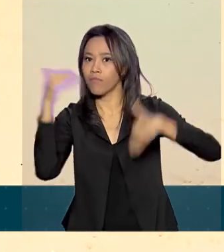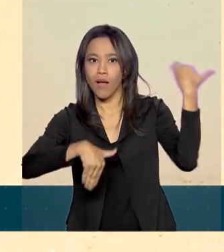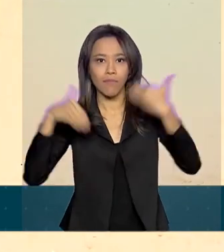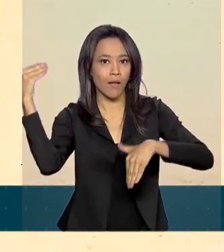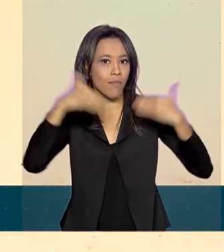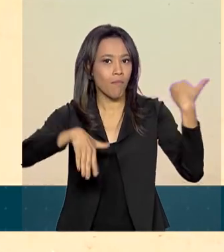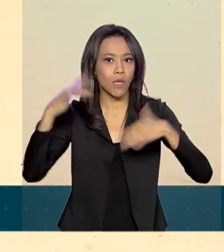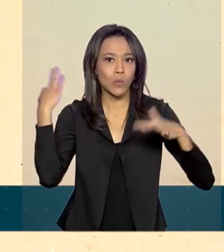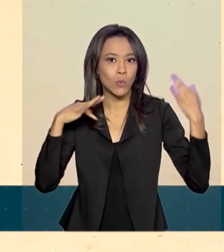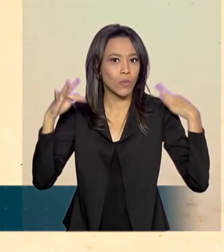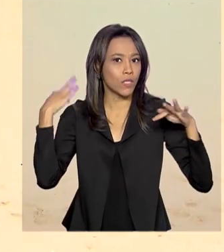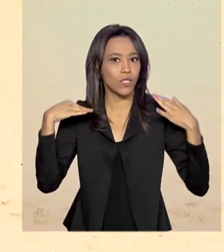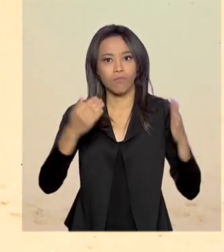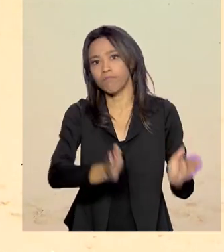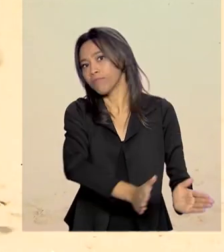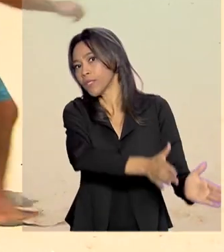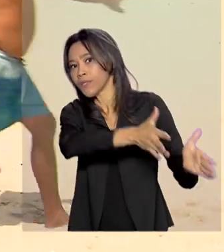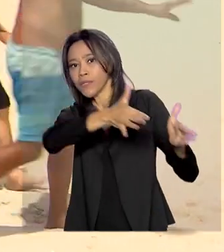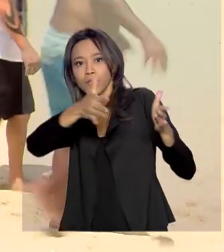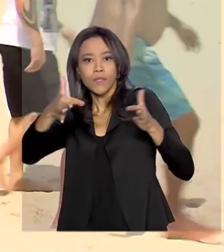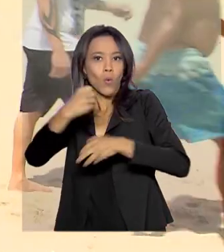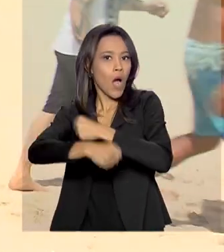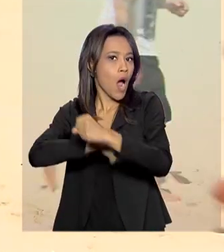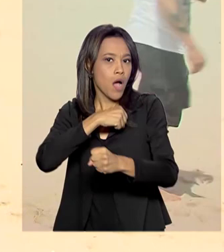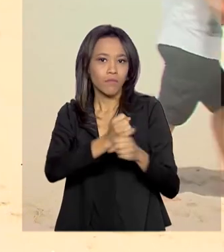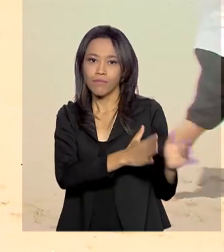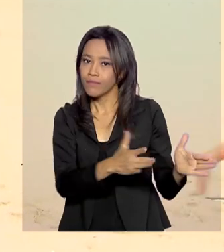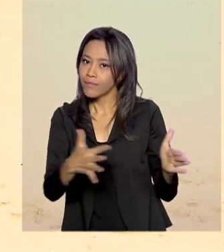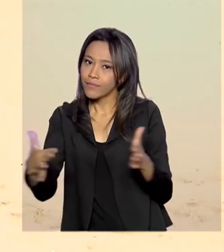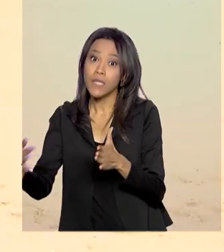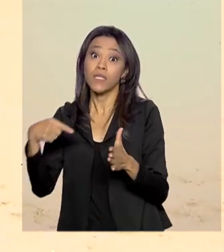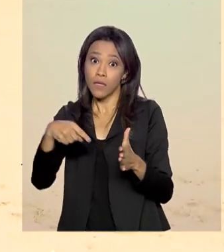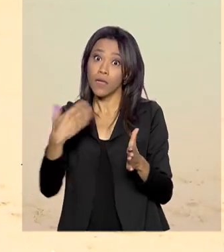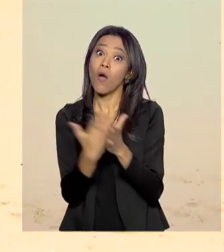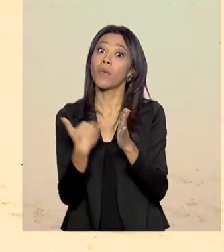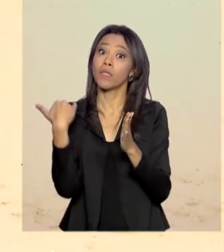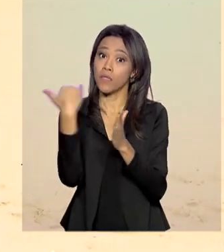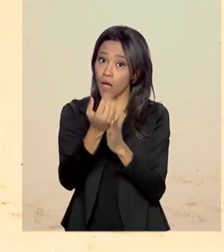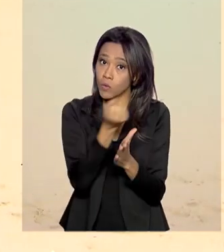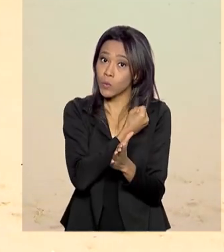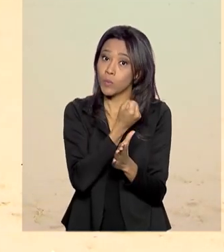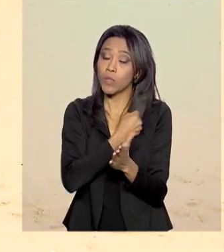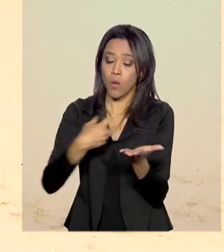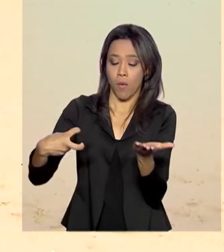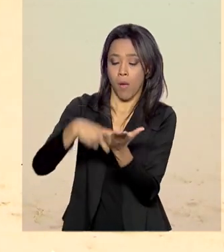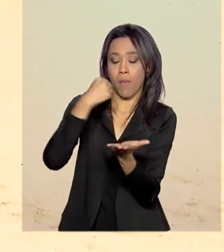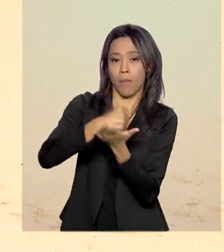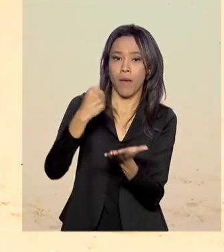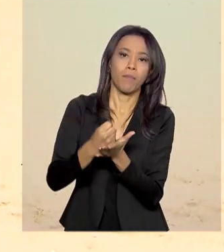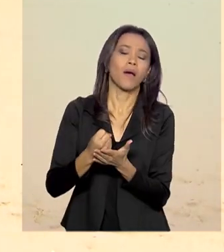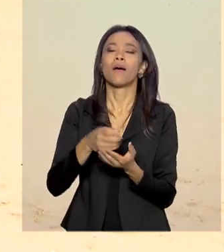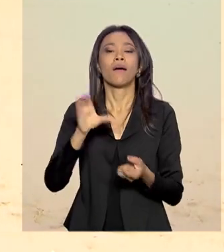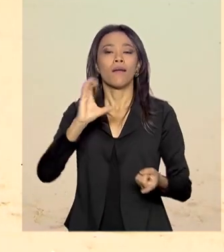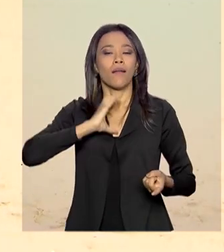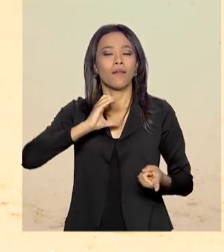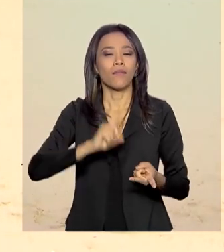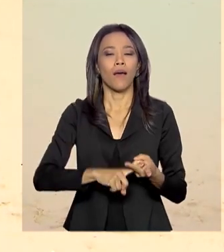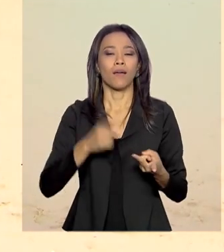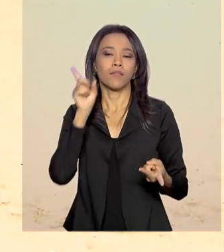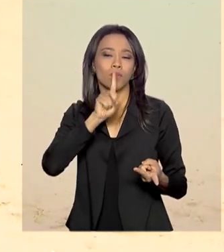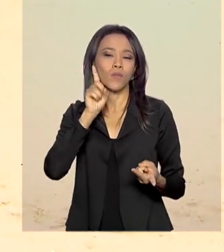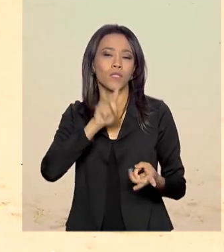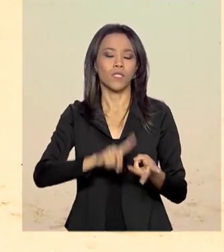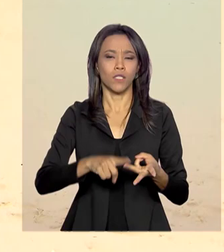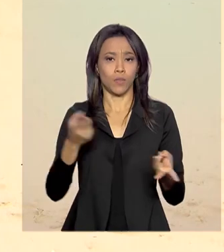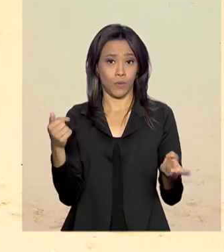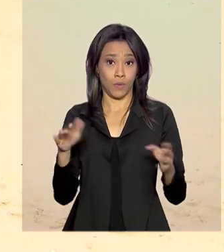também muita gente de fora. Esse número tem aumentado ainda mais desde a isenção de vistos para o Canadá, Estados Unidos, Austrália e Japão.